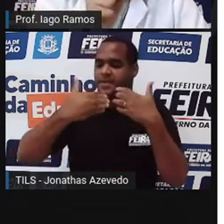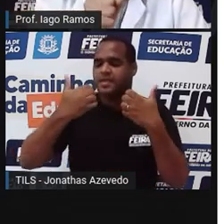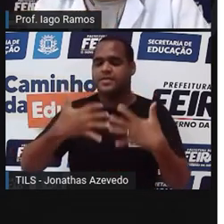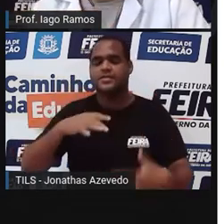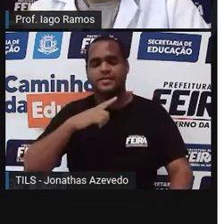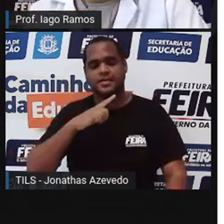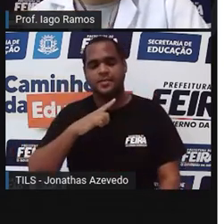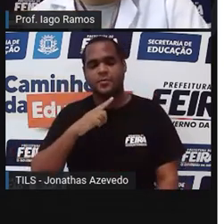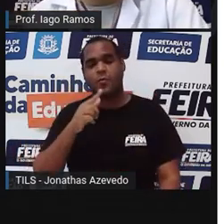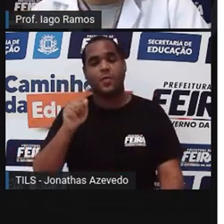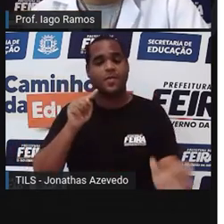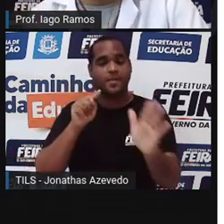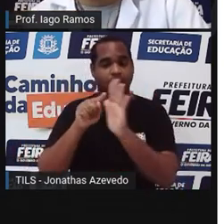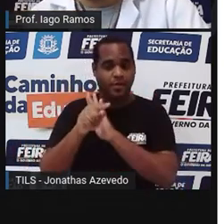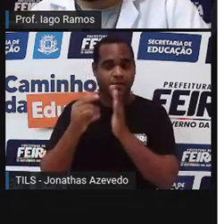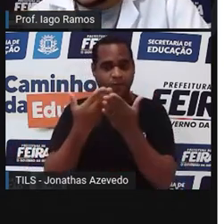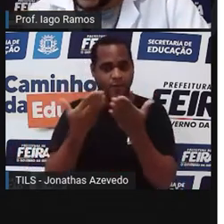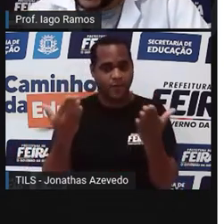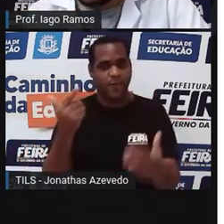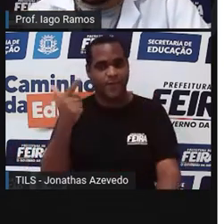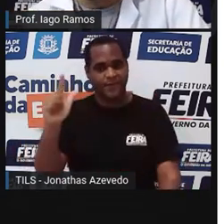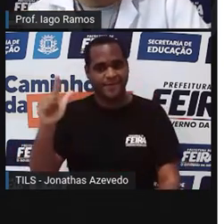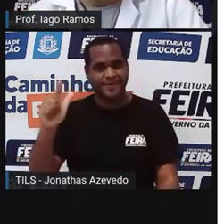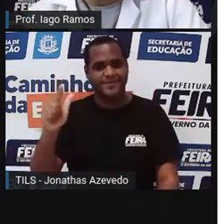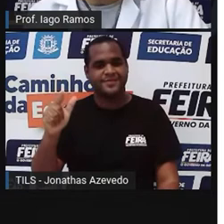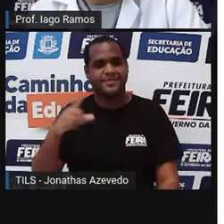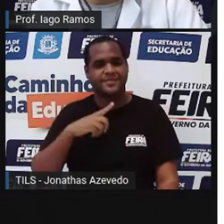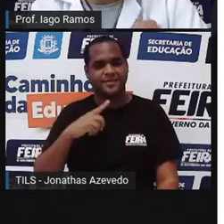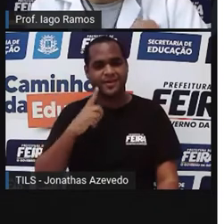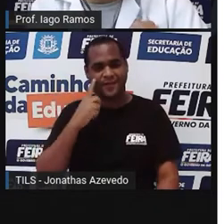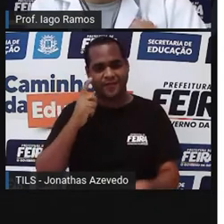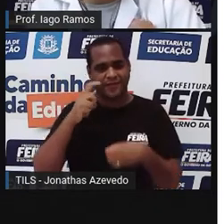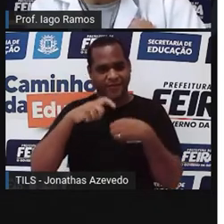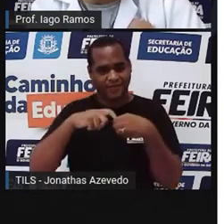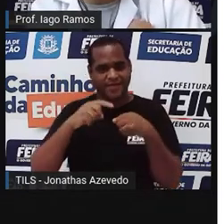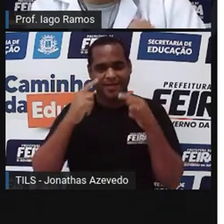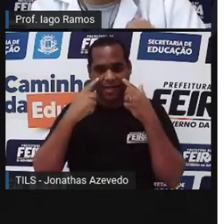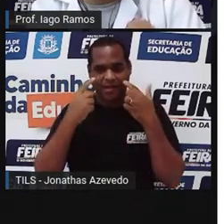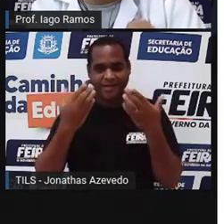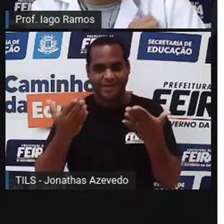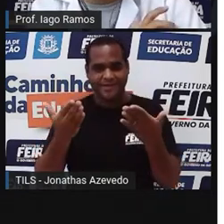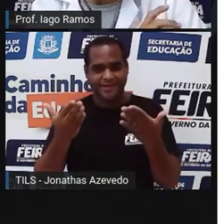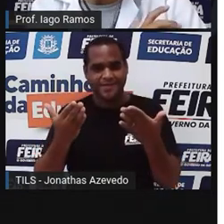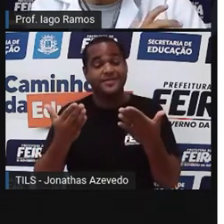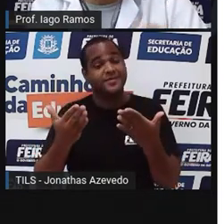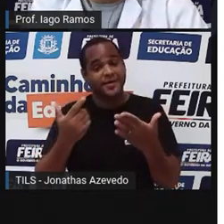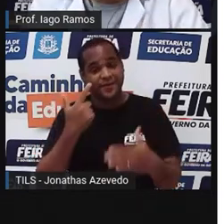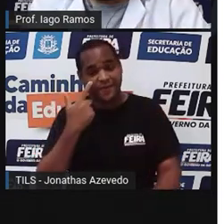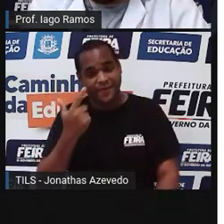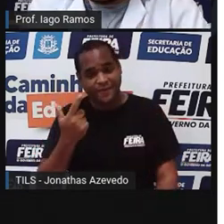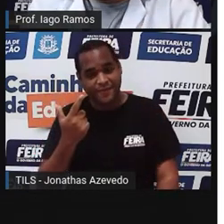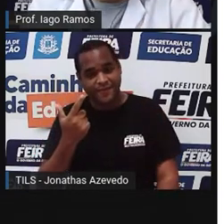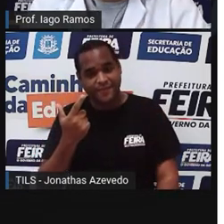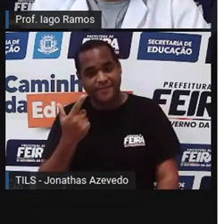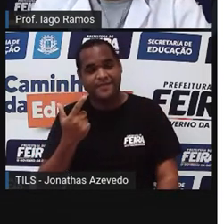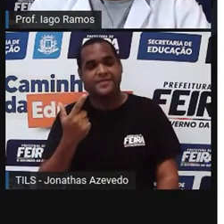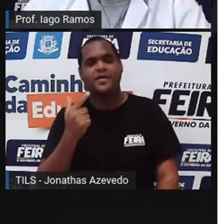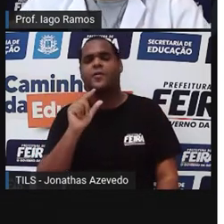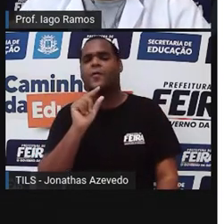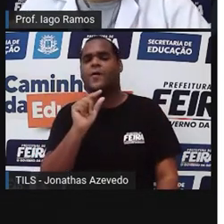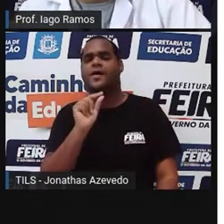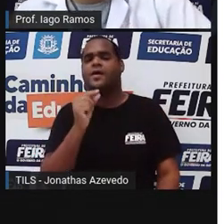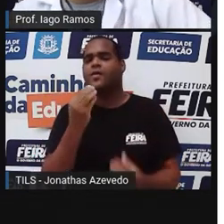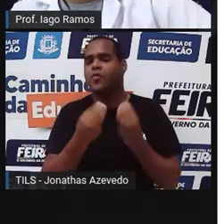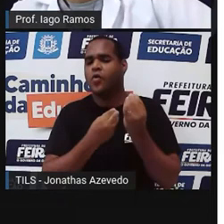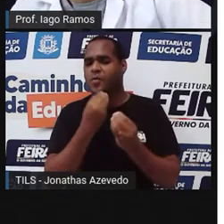Outra pergunta que eu quero te fazer. Vou voltar na figura. Olha o losango. Olhou? Como é que